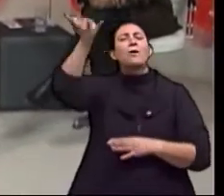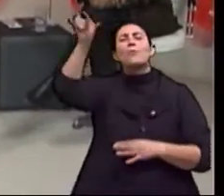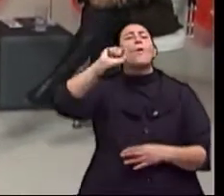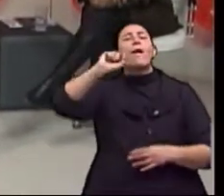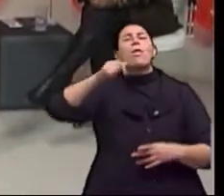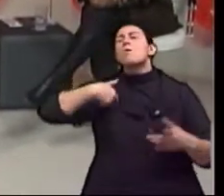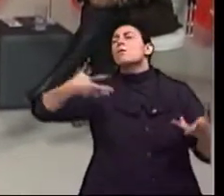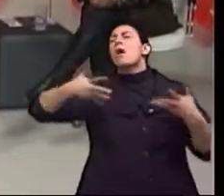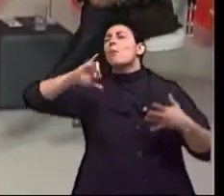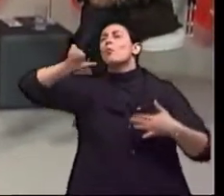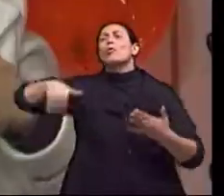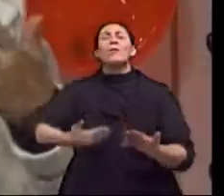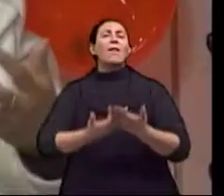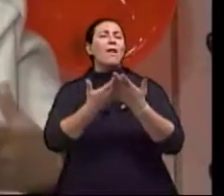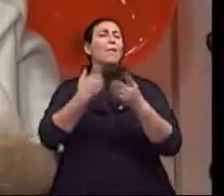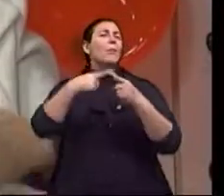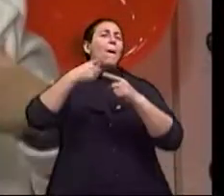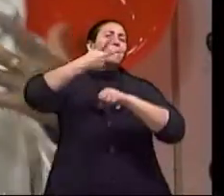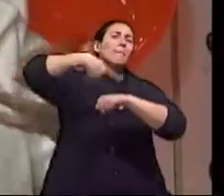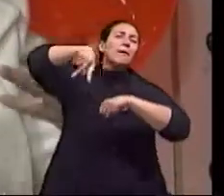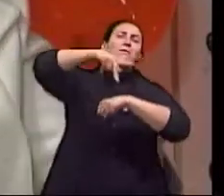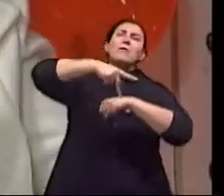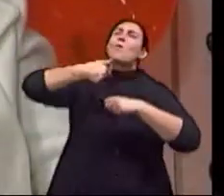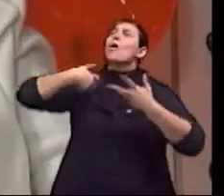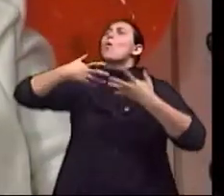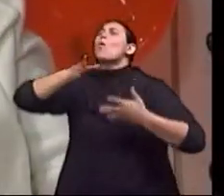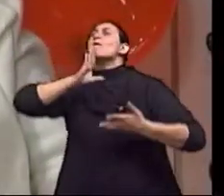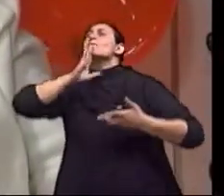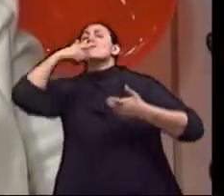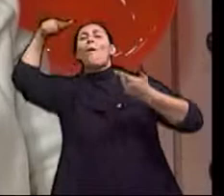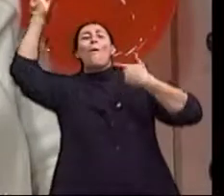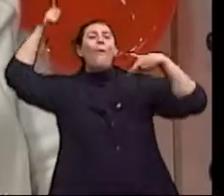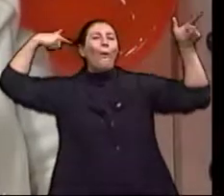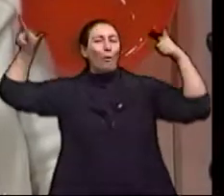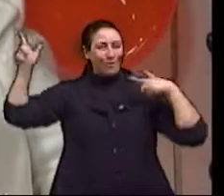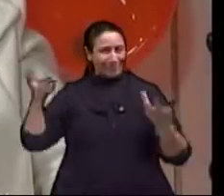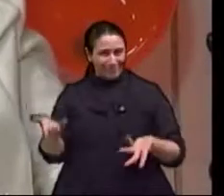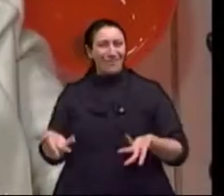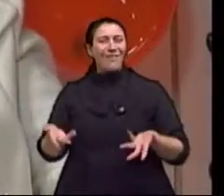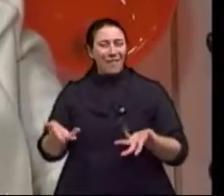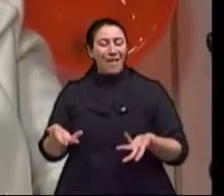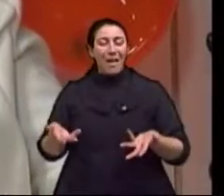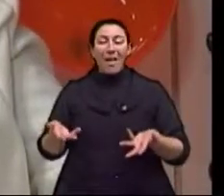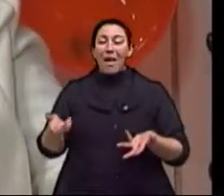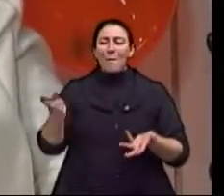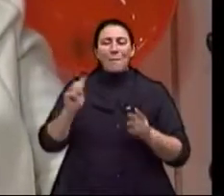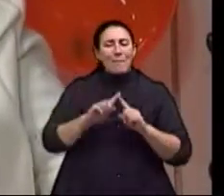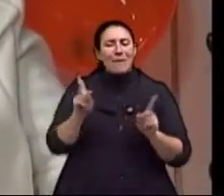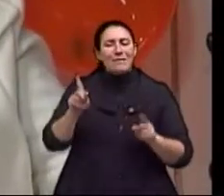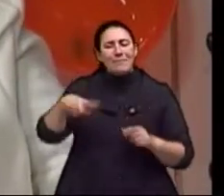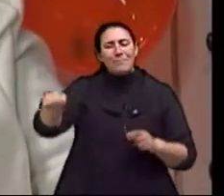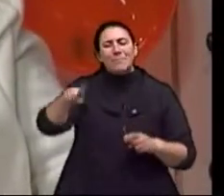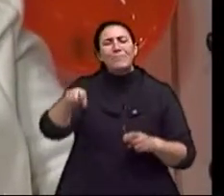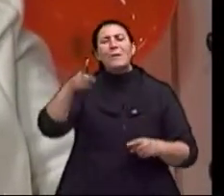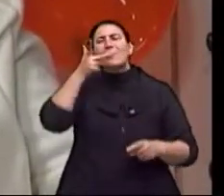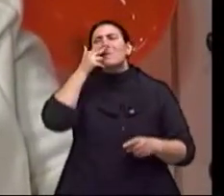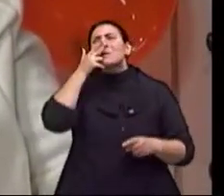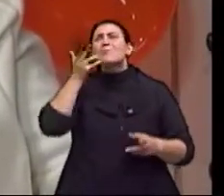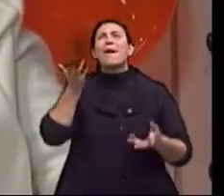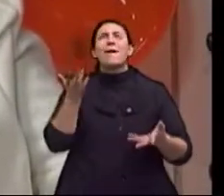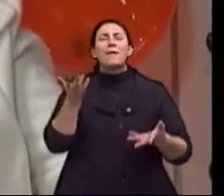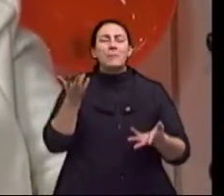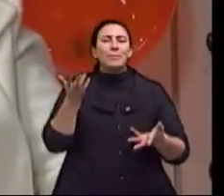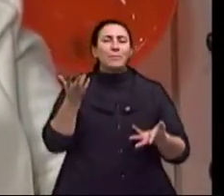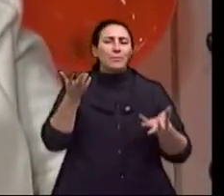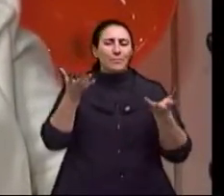oportunidades porque o país está se abrindo para toda essa questão do turismo. Mas, por outro lado, viajar seria a manutenção